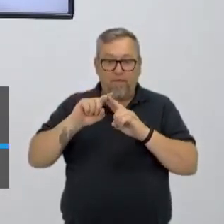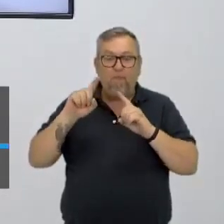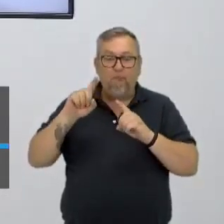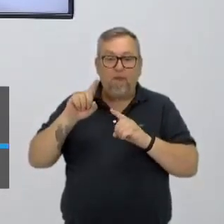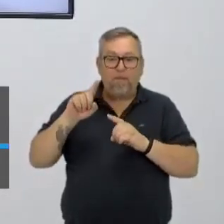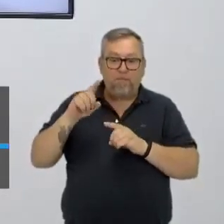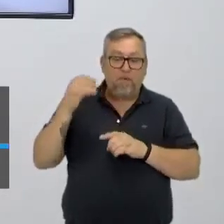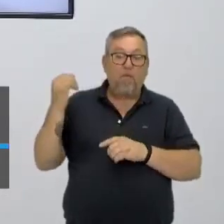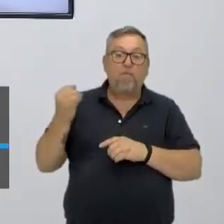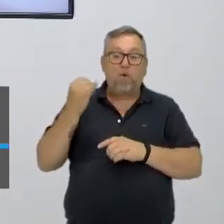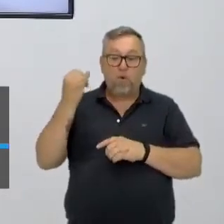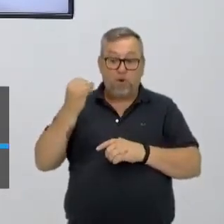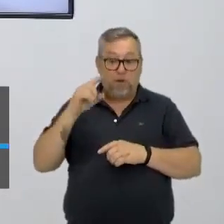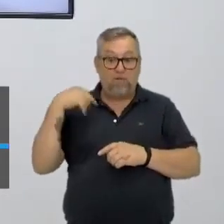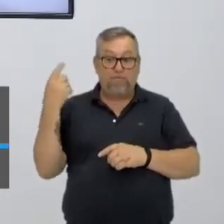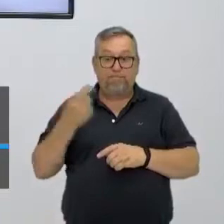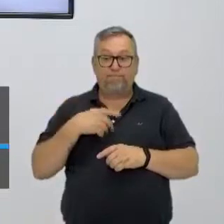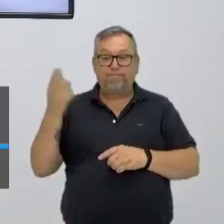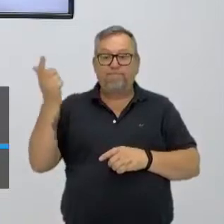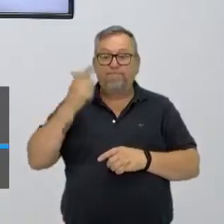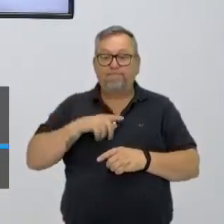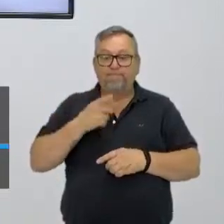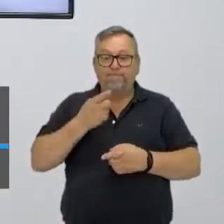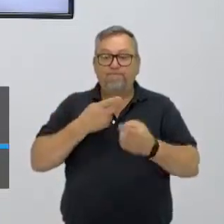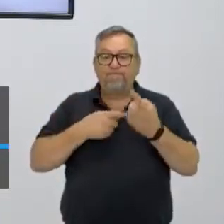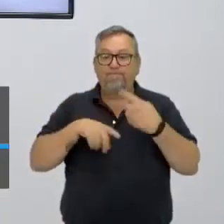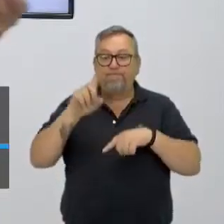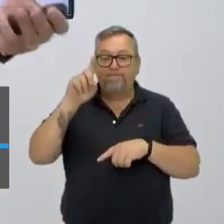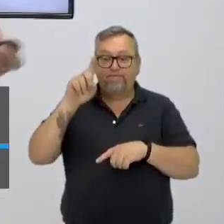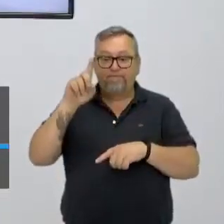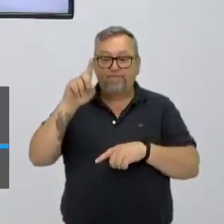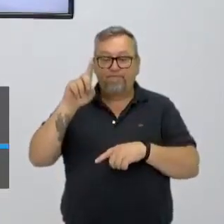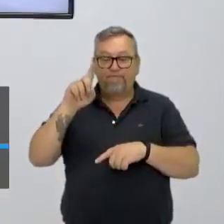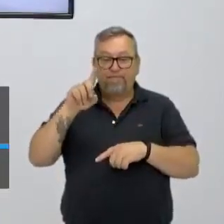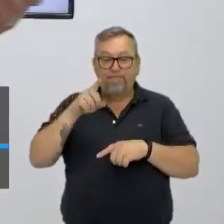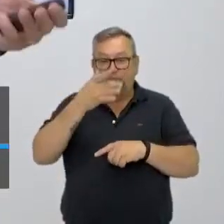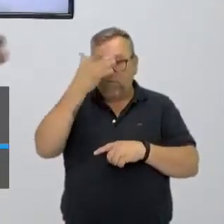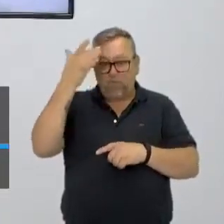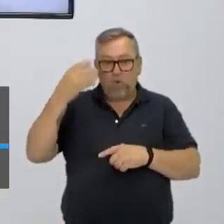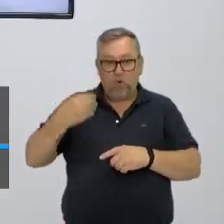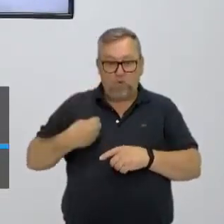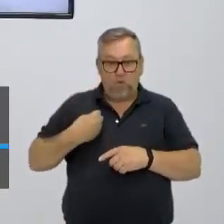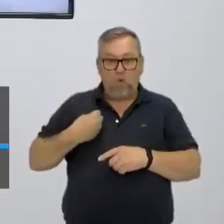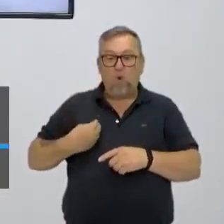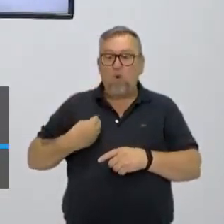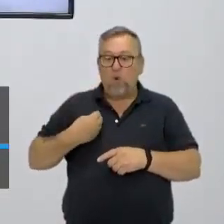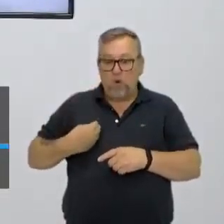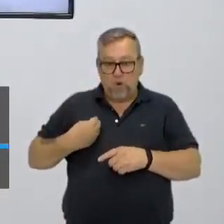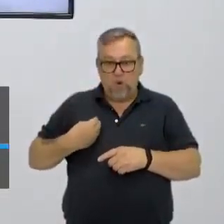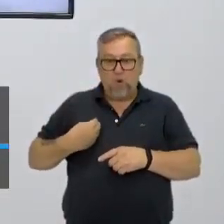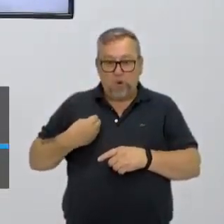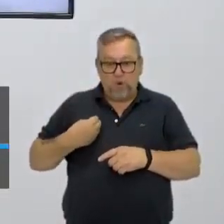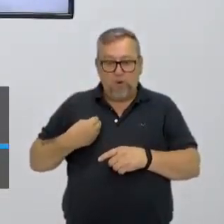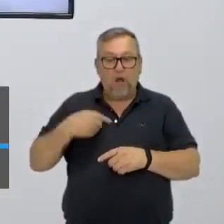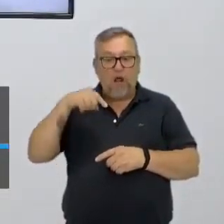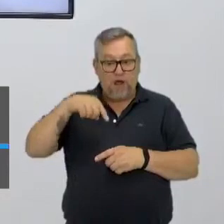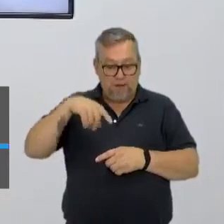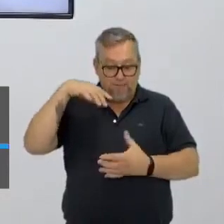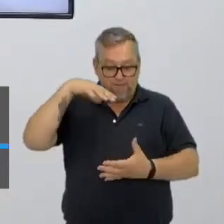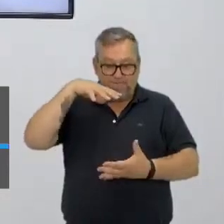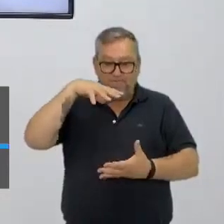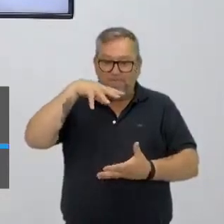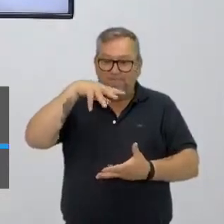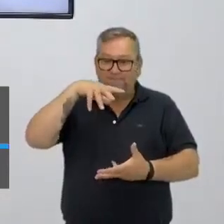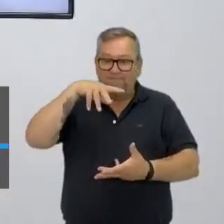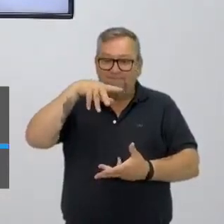importante para o nosso desenvolvimento aqui, seres biológicos aqui que vivem no planeta Terra, né?